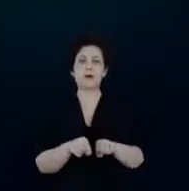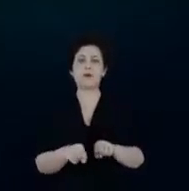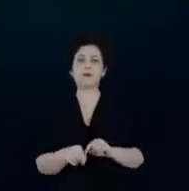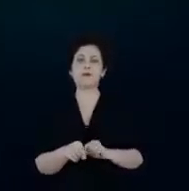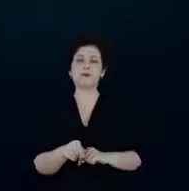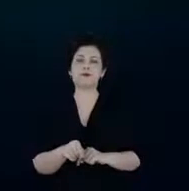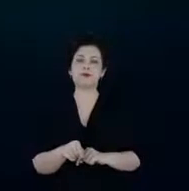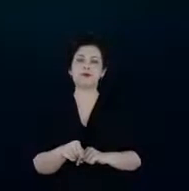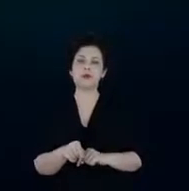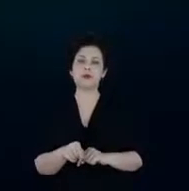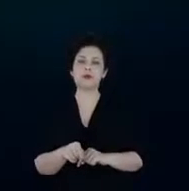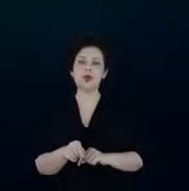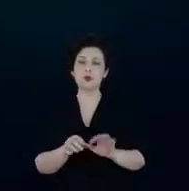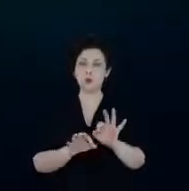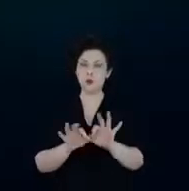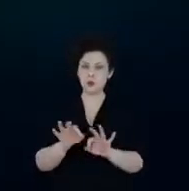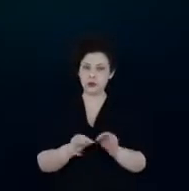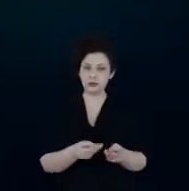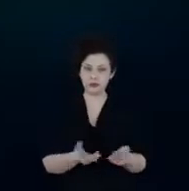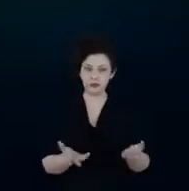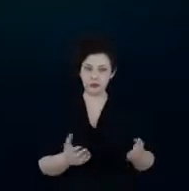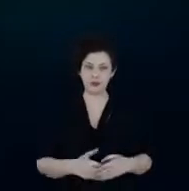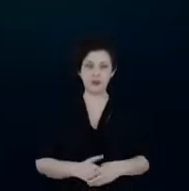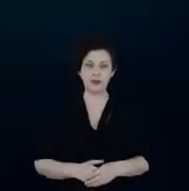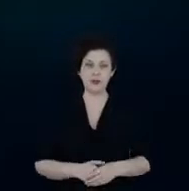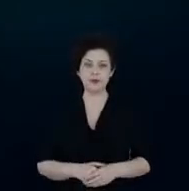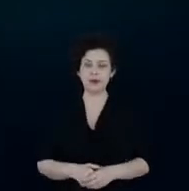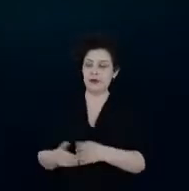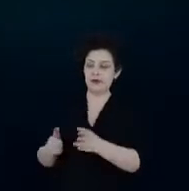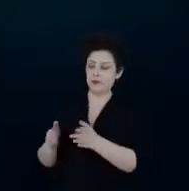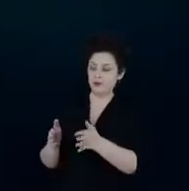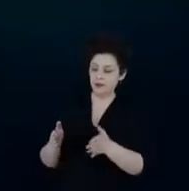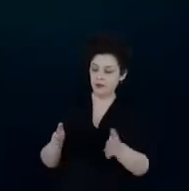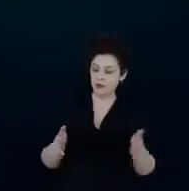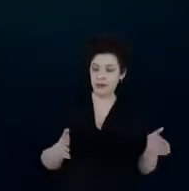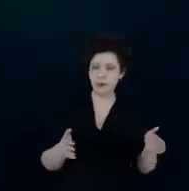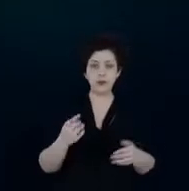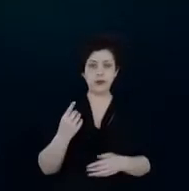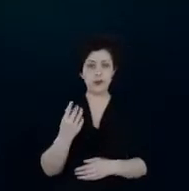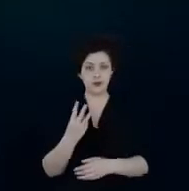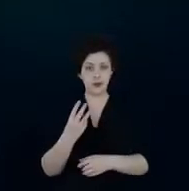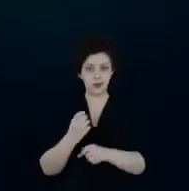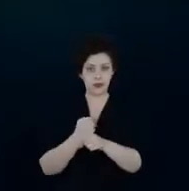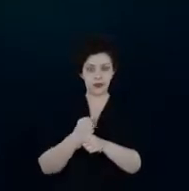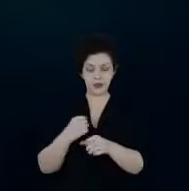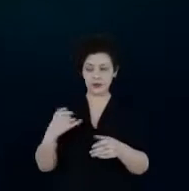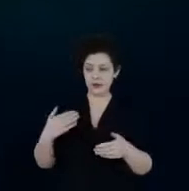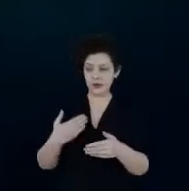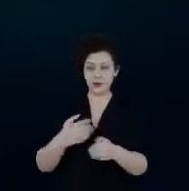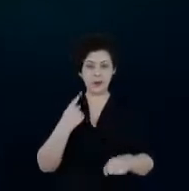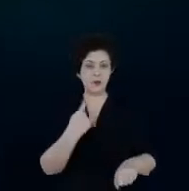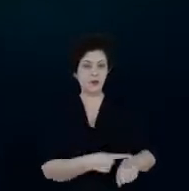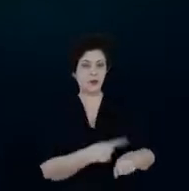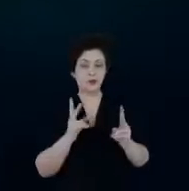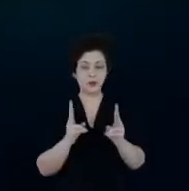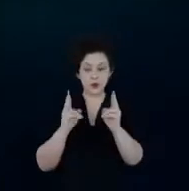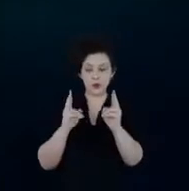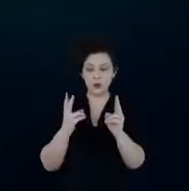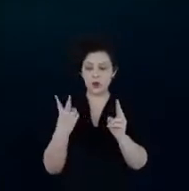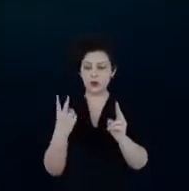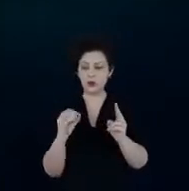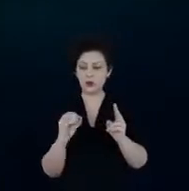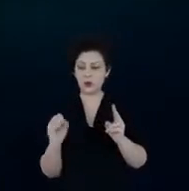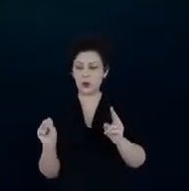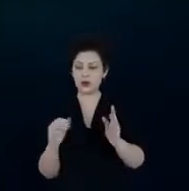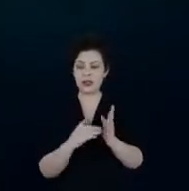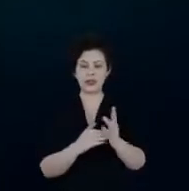projetos. Ao longo desses 13 anos, é um recorte de 2008 a 2020, a gente